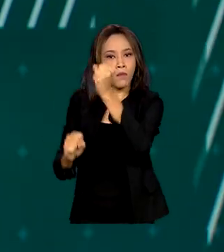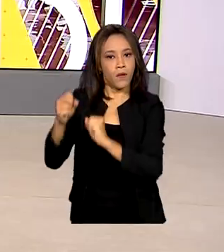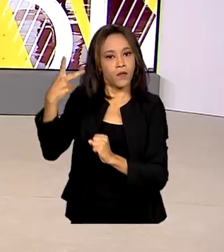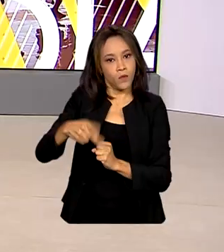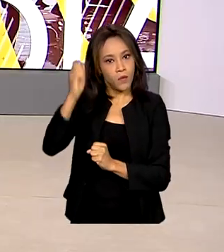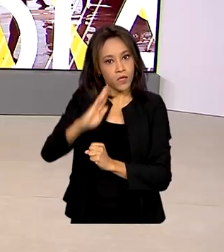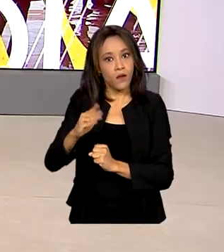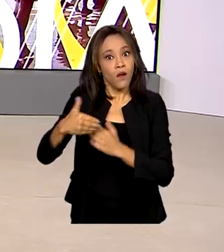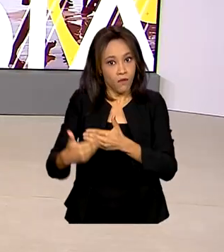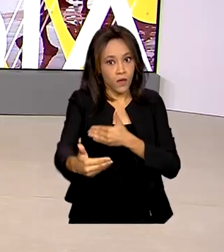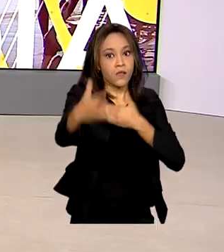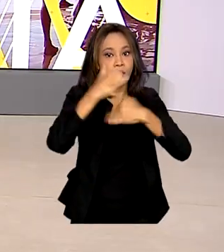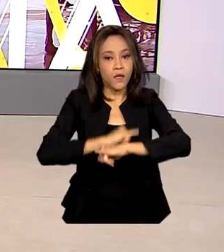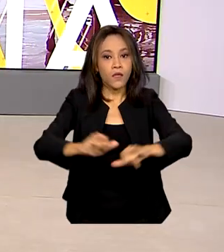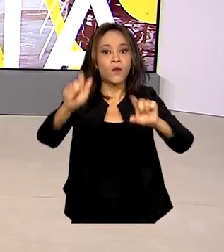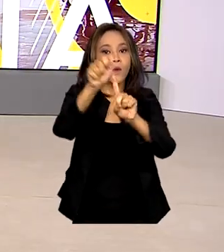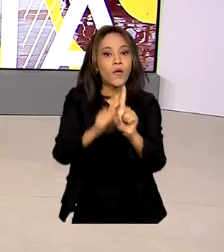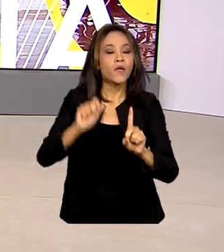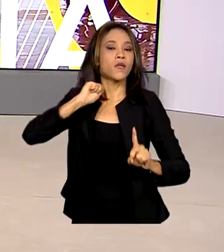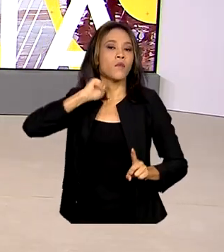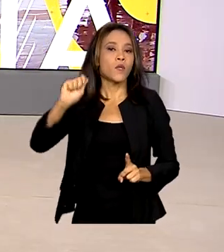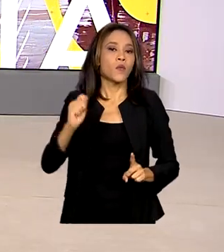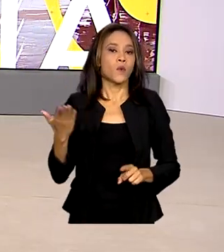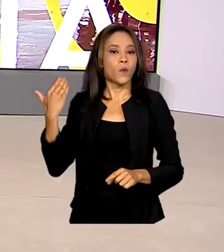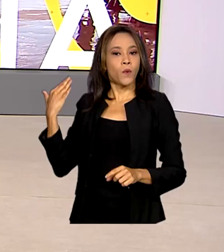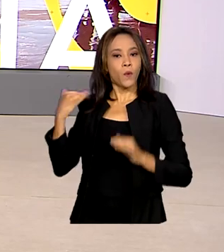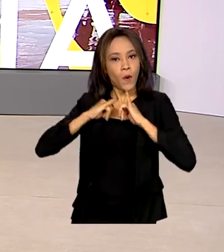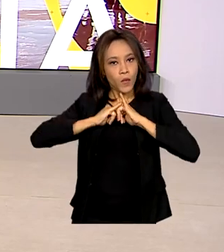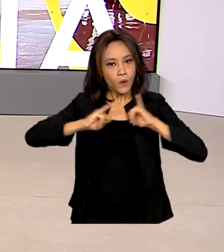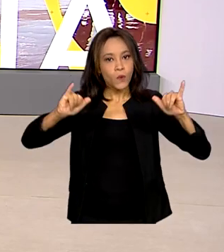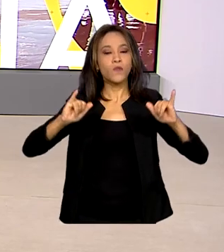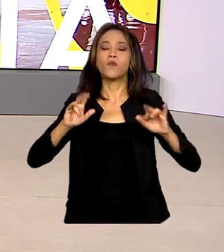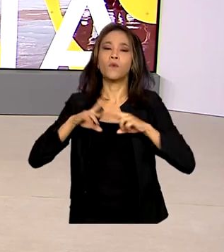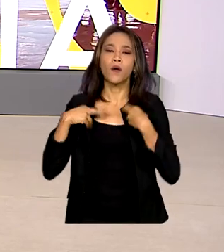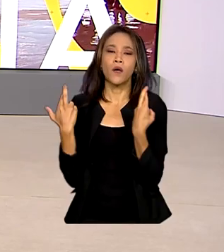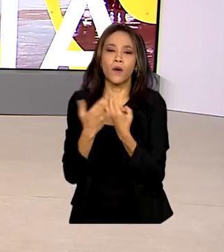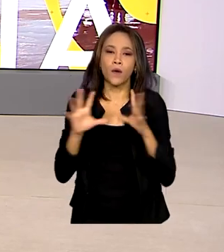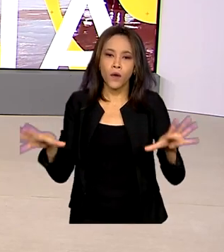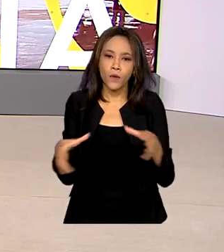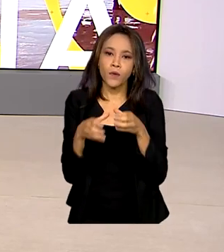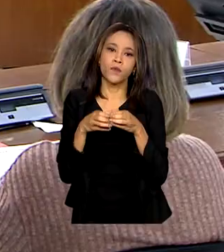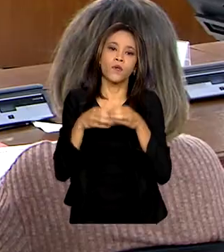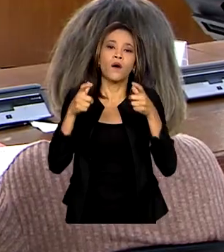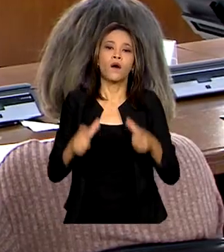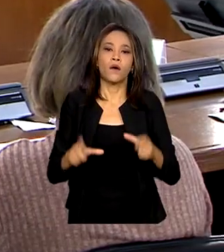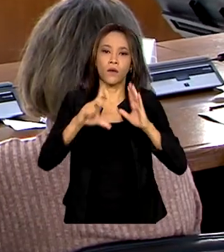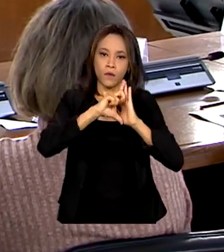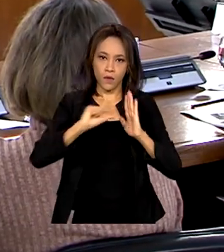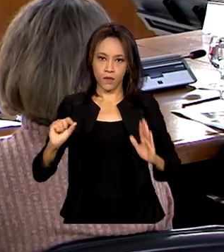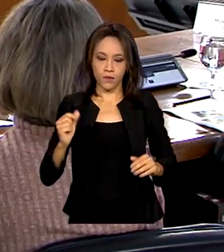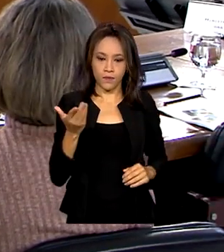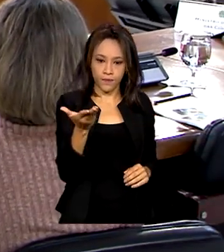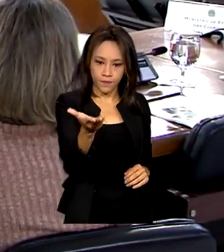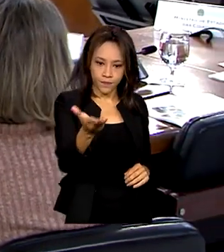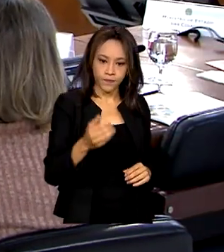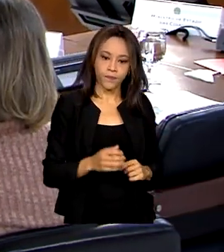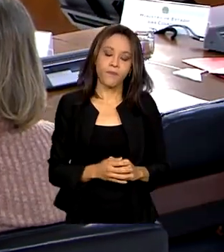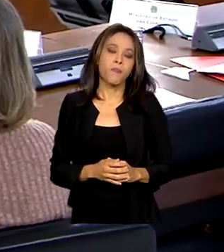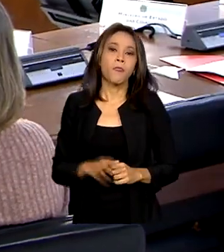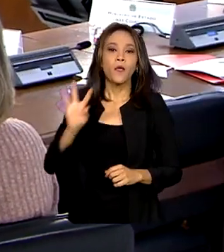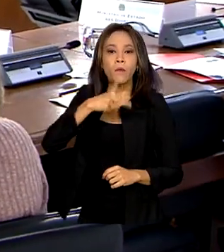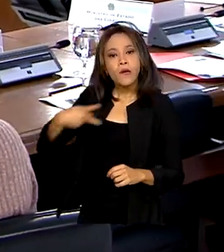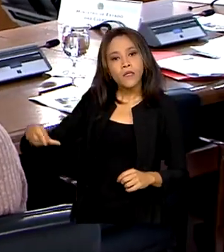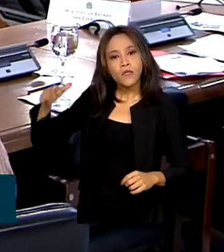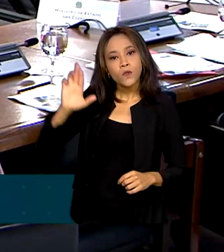abril. O anúncio foi feito pelo presidente Lula durante reunião com ministros no Palácio do Planalto. O presidente Lula